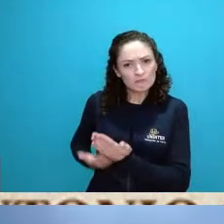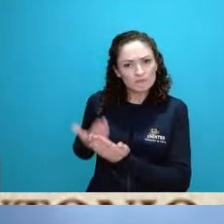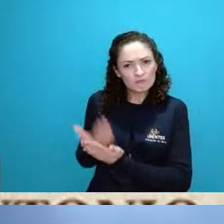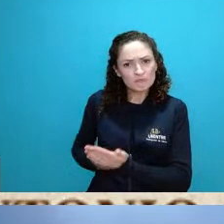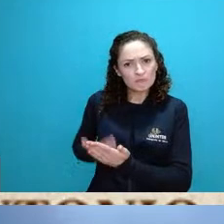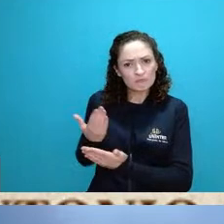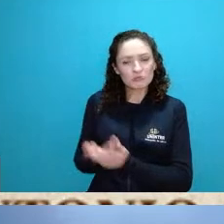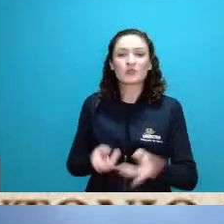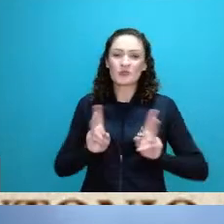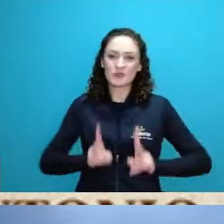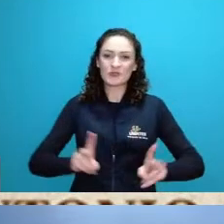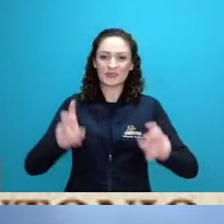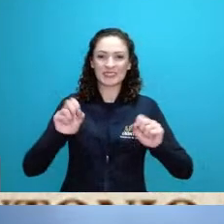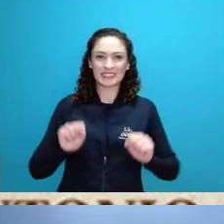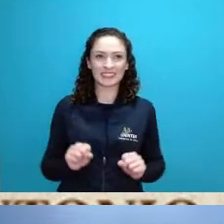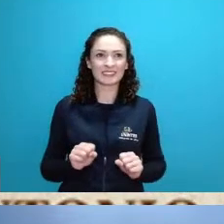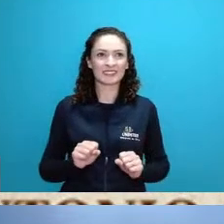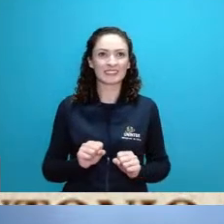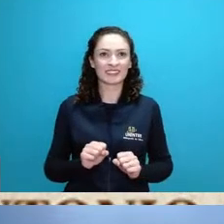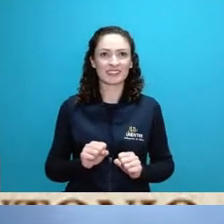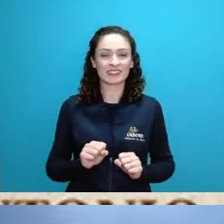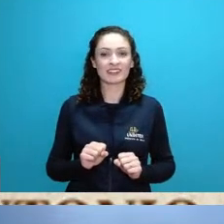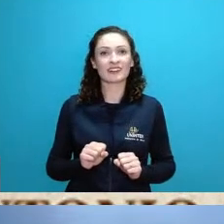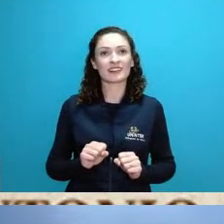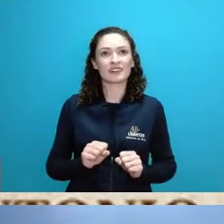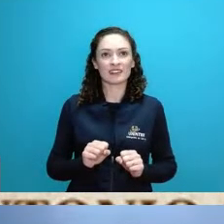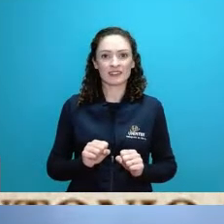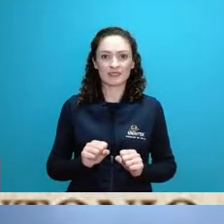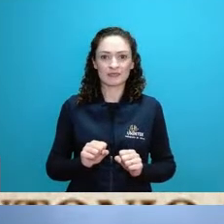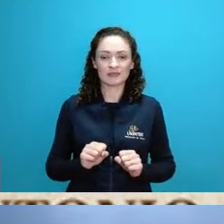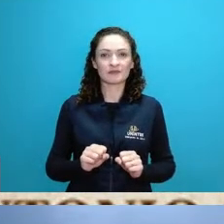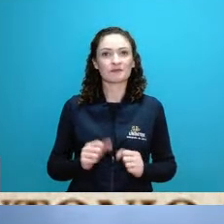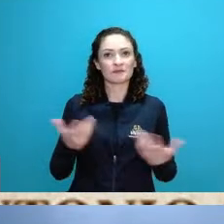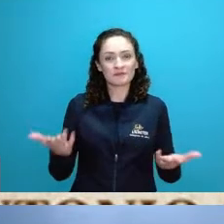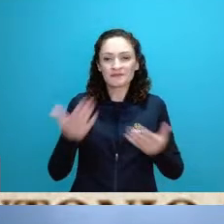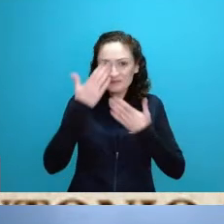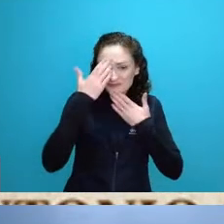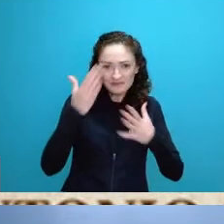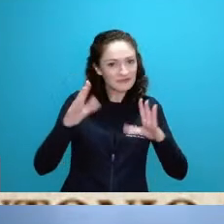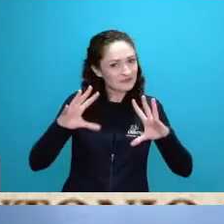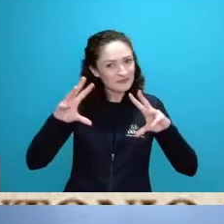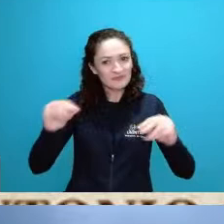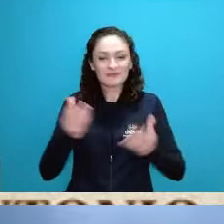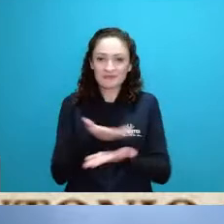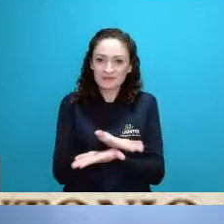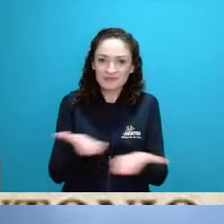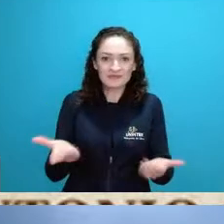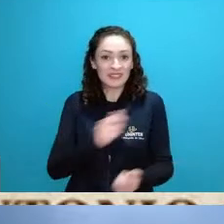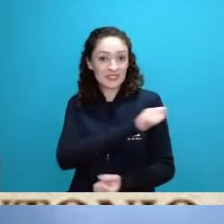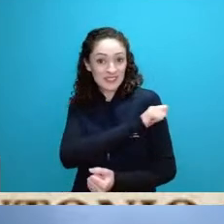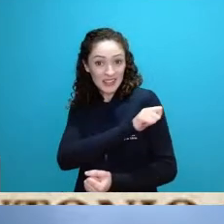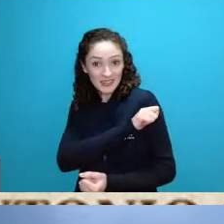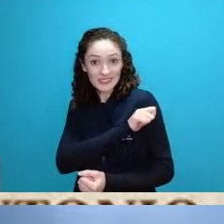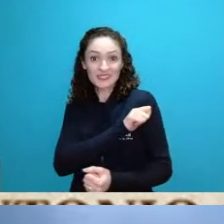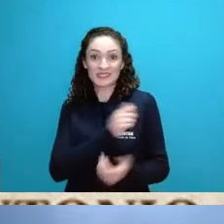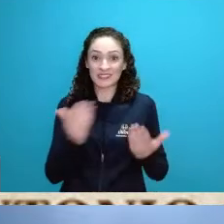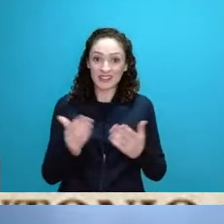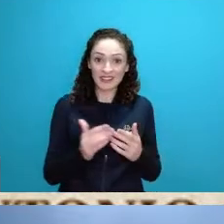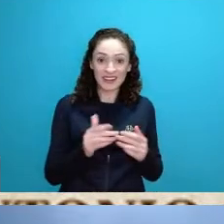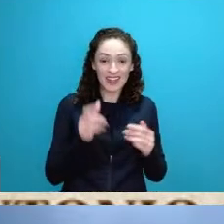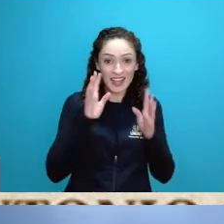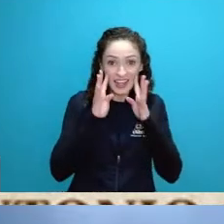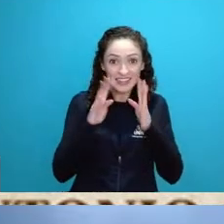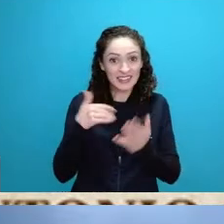gostaria somente de agradecer a todos aos alunos que estão até aqui conosco a